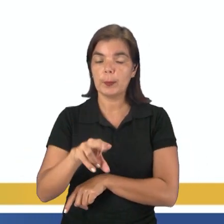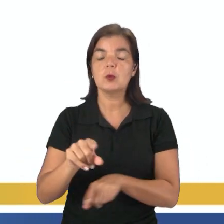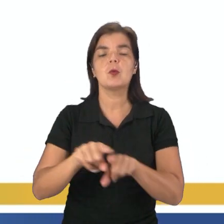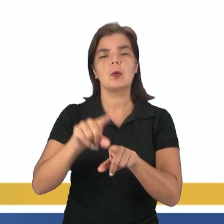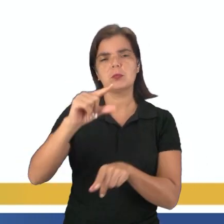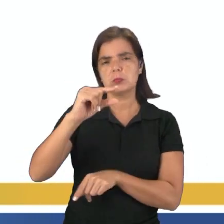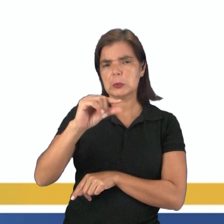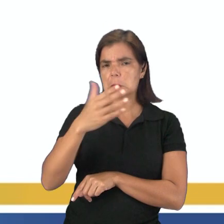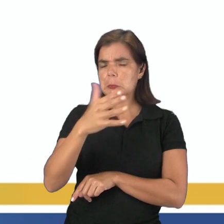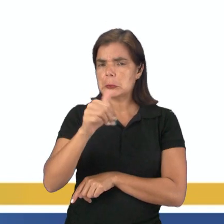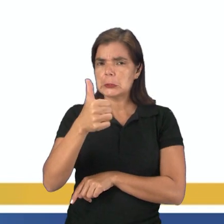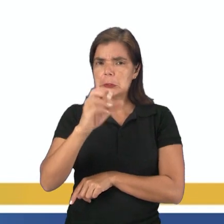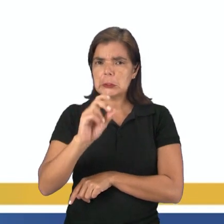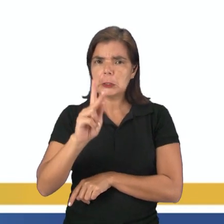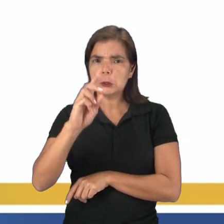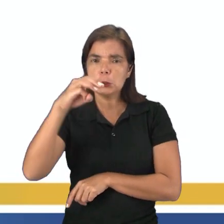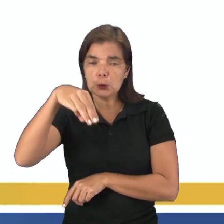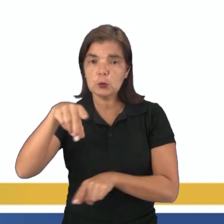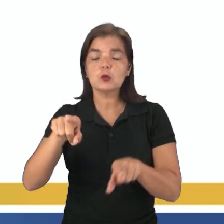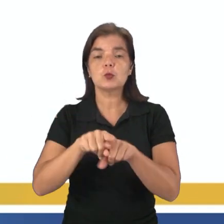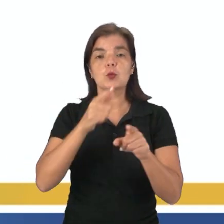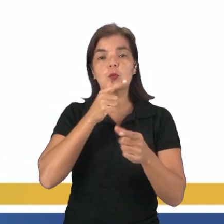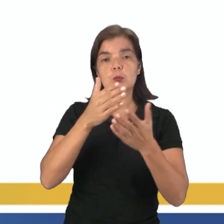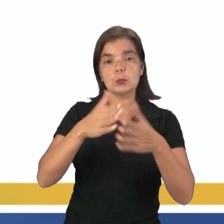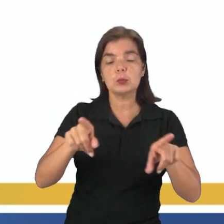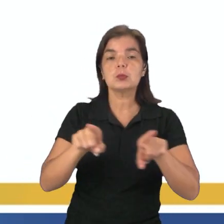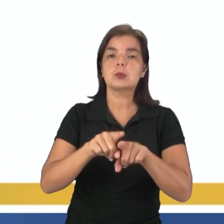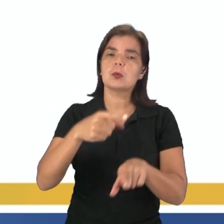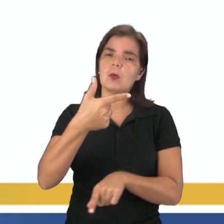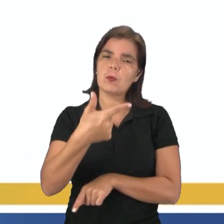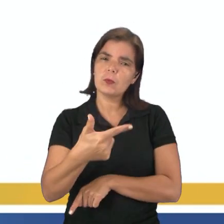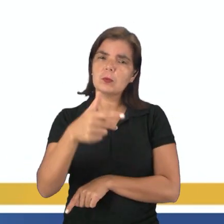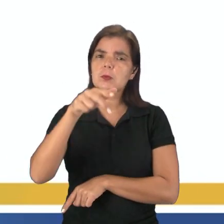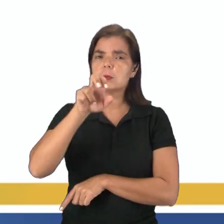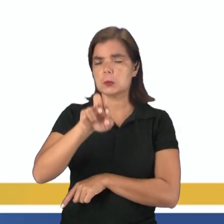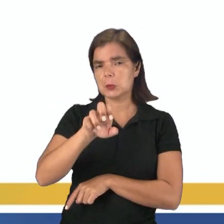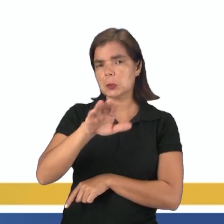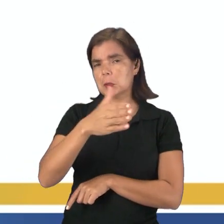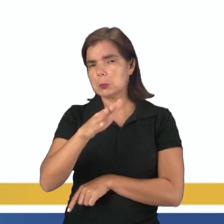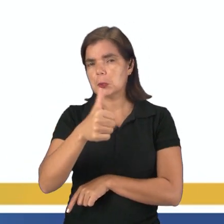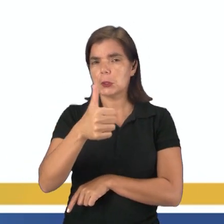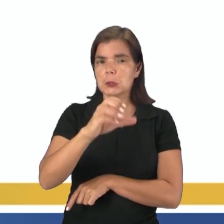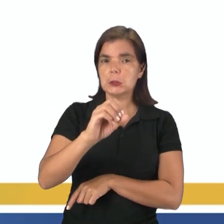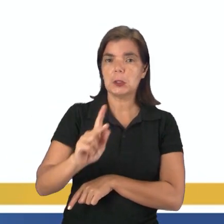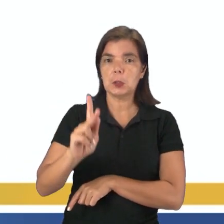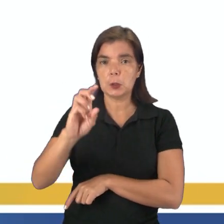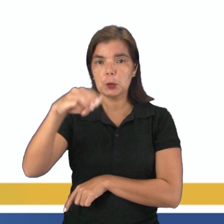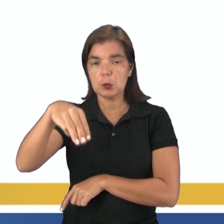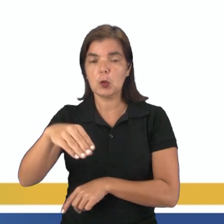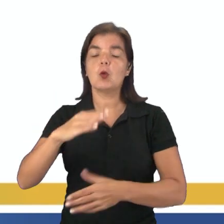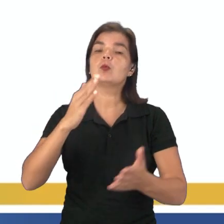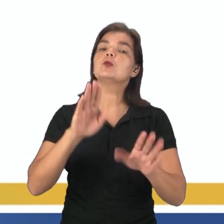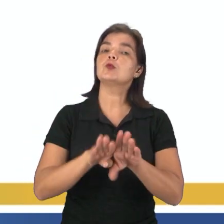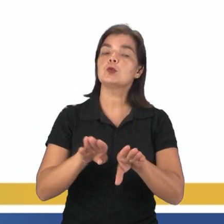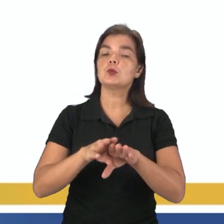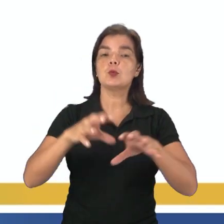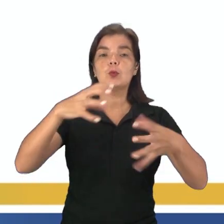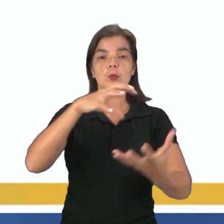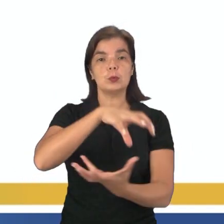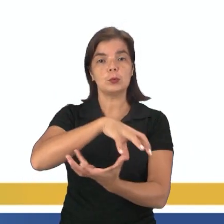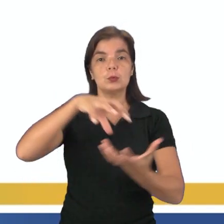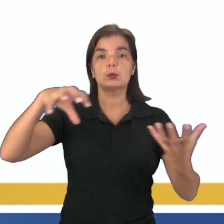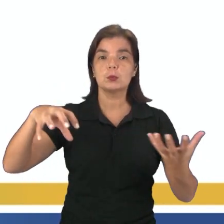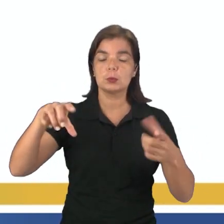10 quilômetros sobre os oceanos e entre 25 e 100 quilômetros sobre os continentes. Dependendo da